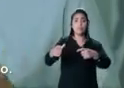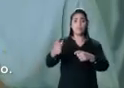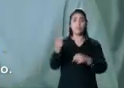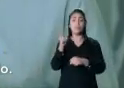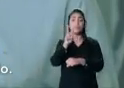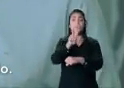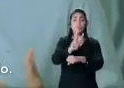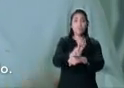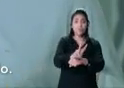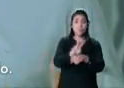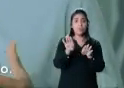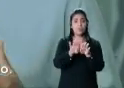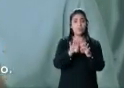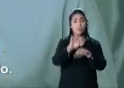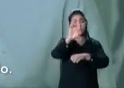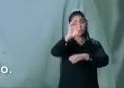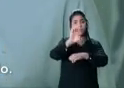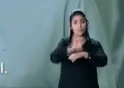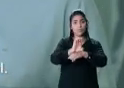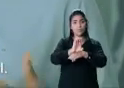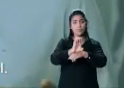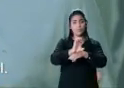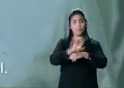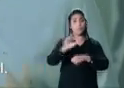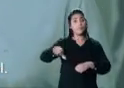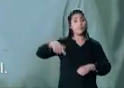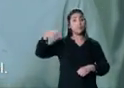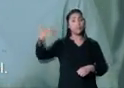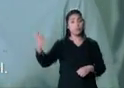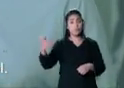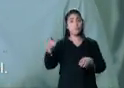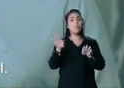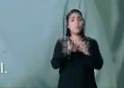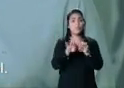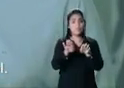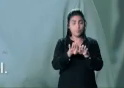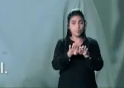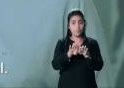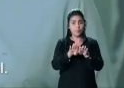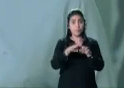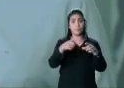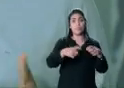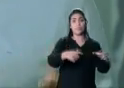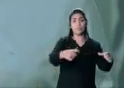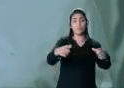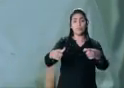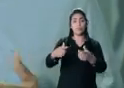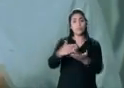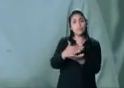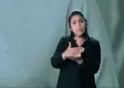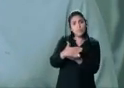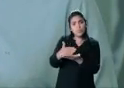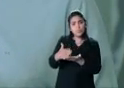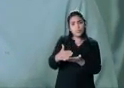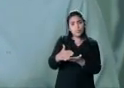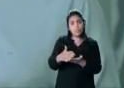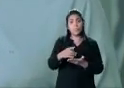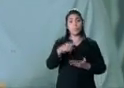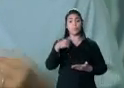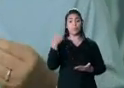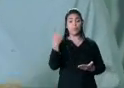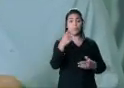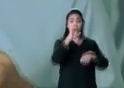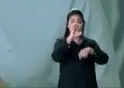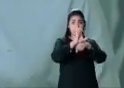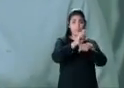proteger os acessos ao nosso Estado. Outra ação é a base comunitária móvel. No começo, cada regional do